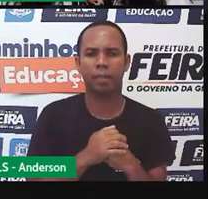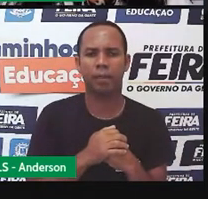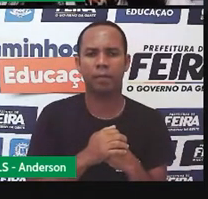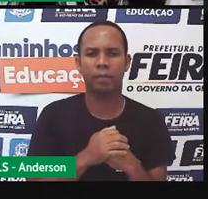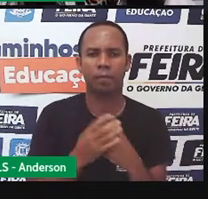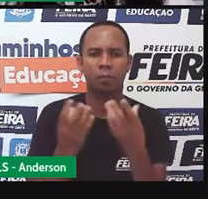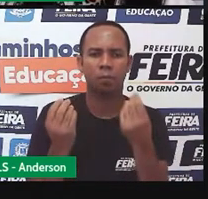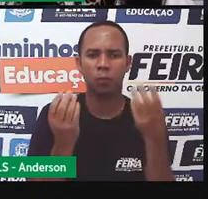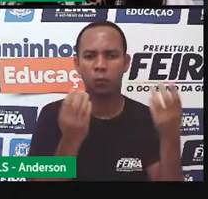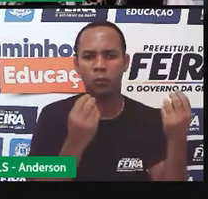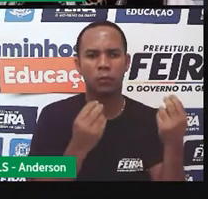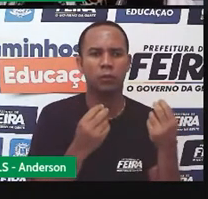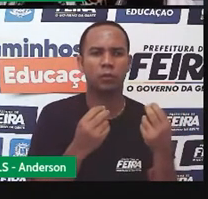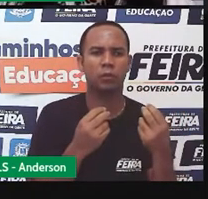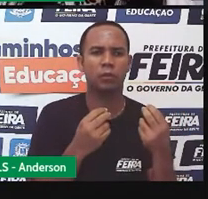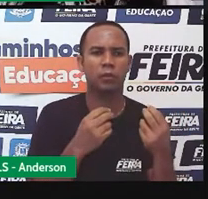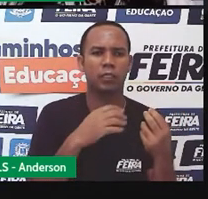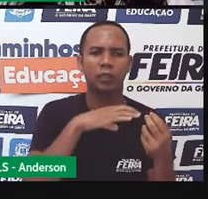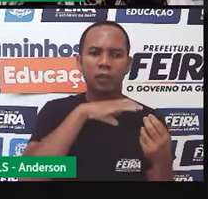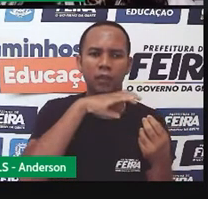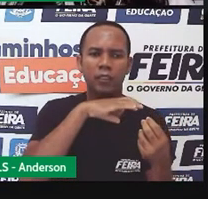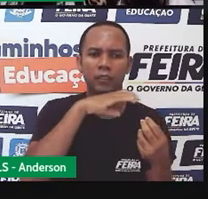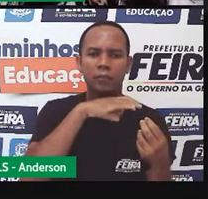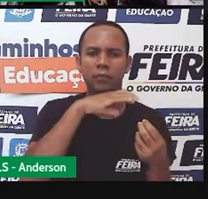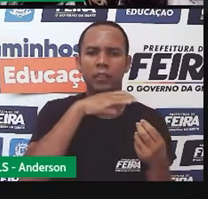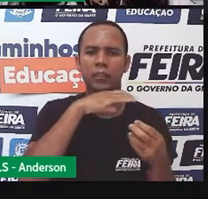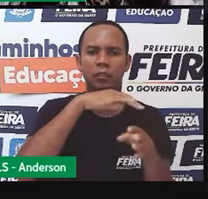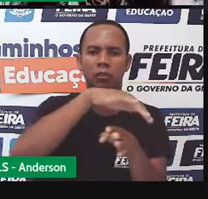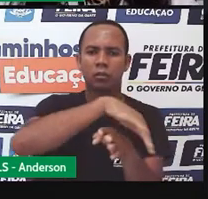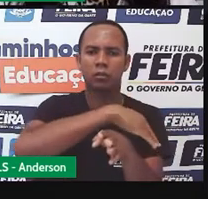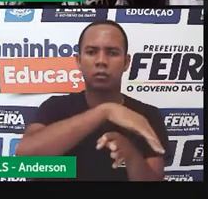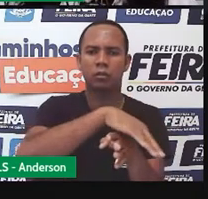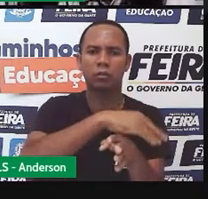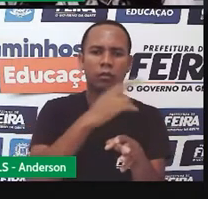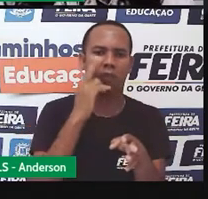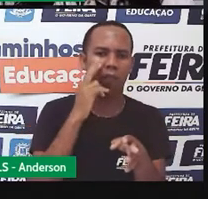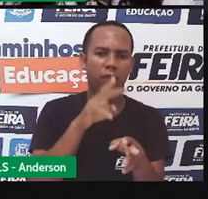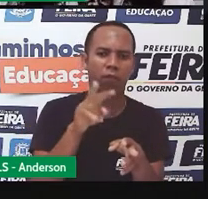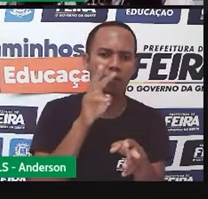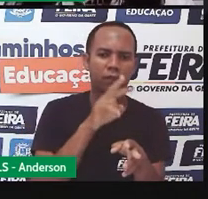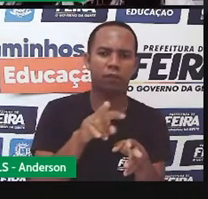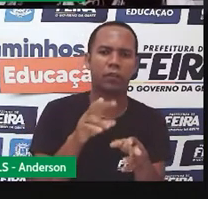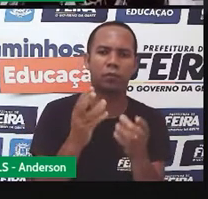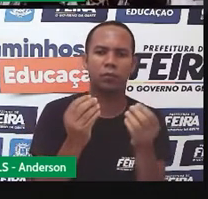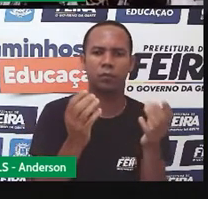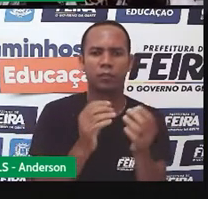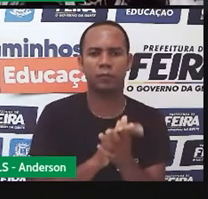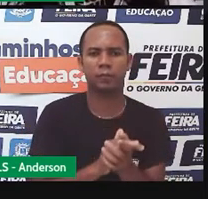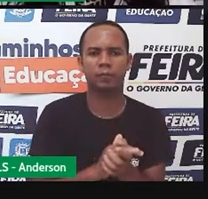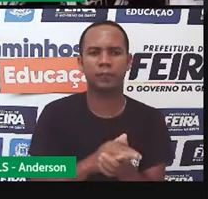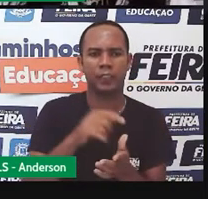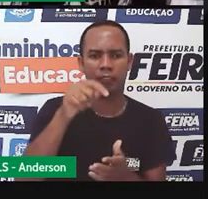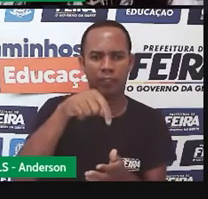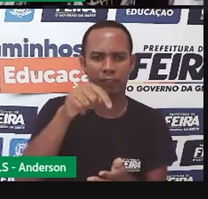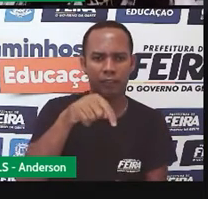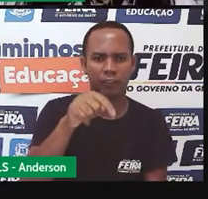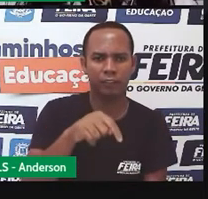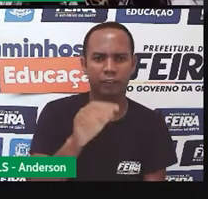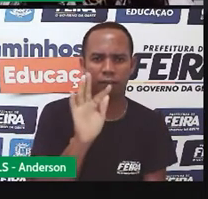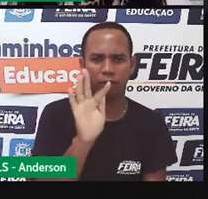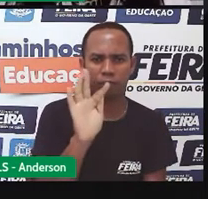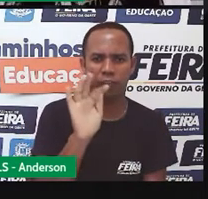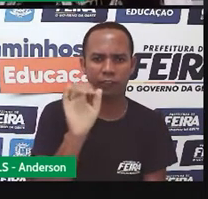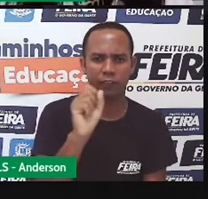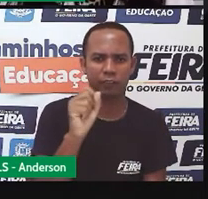temos visto tantos animais na rua. A Pró trouxe essa reportagem aqui da nossa cidade, feita pela TV